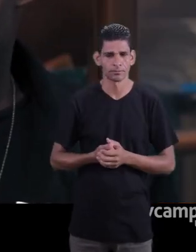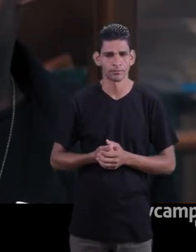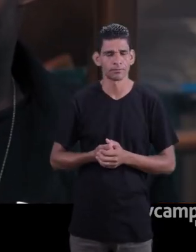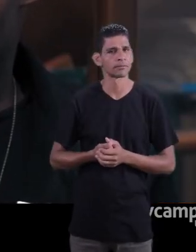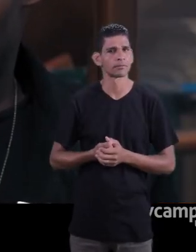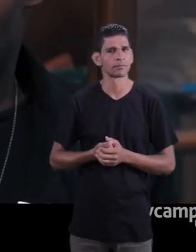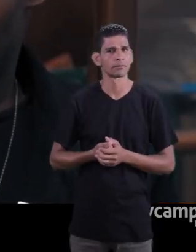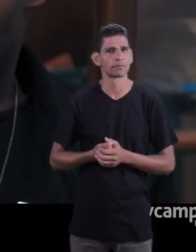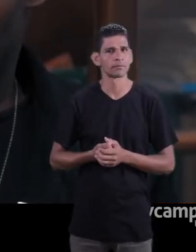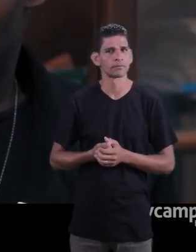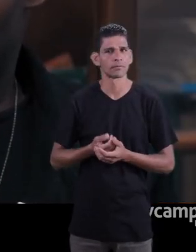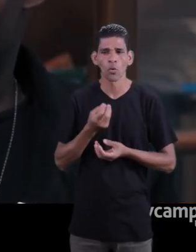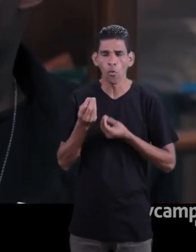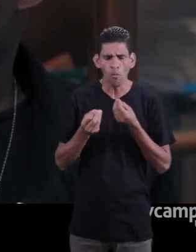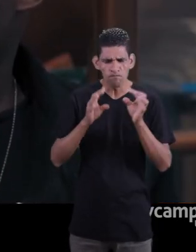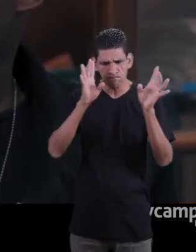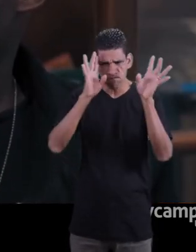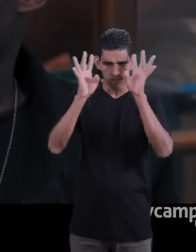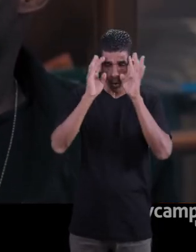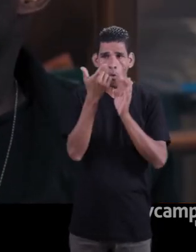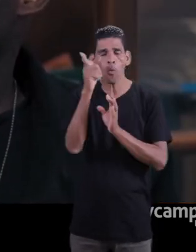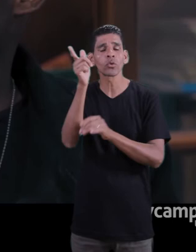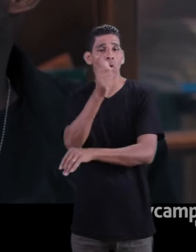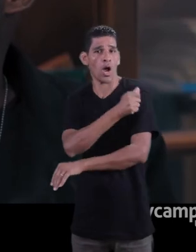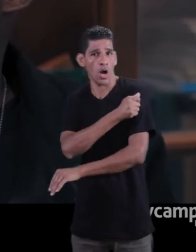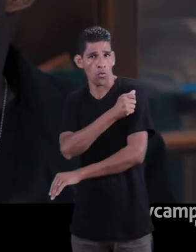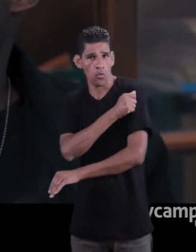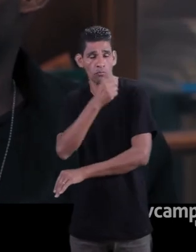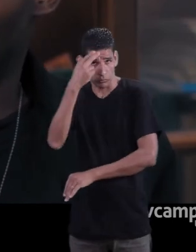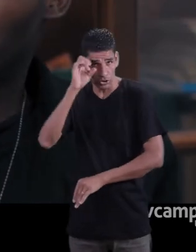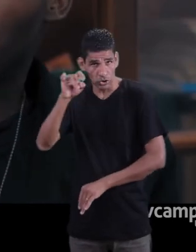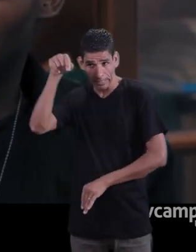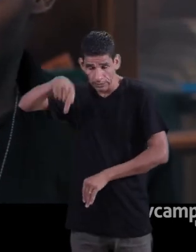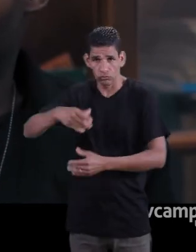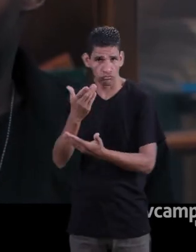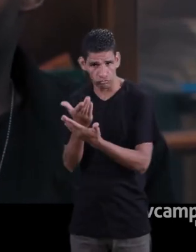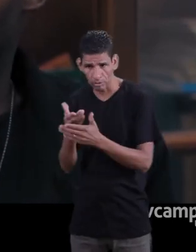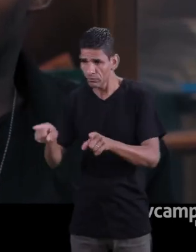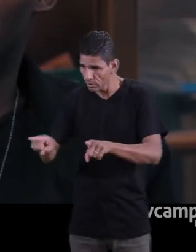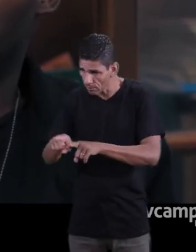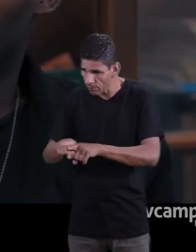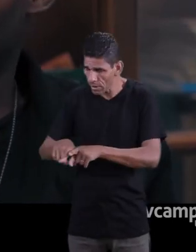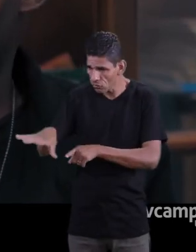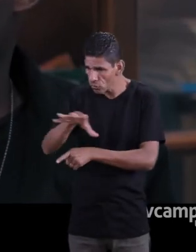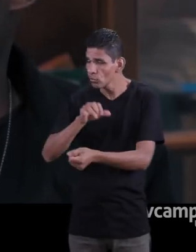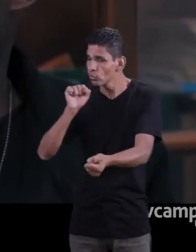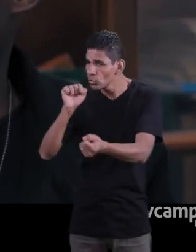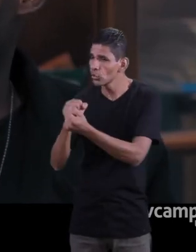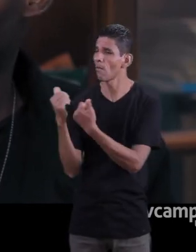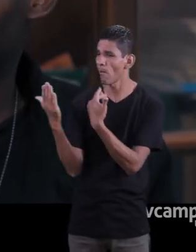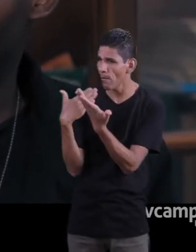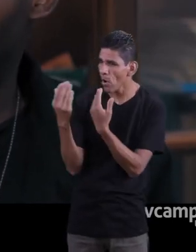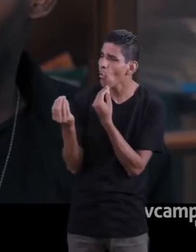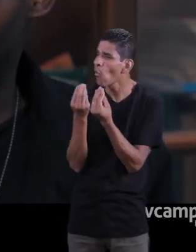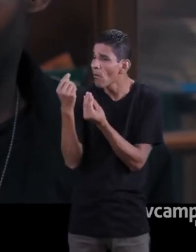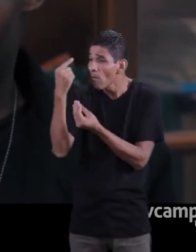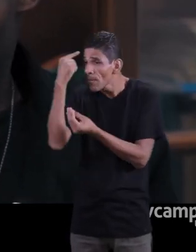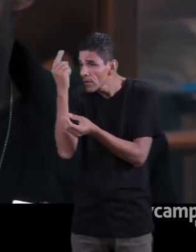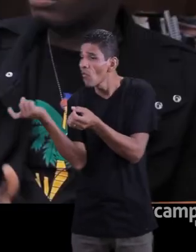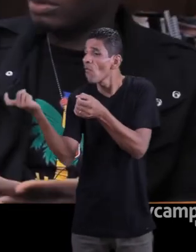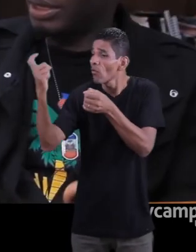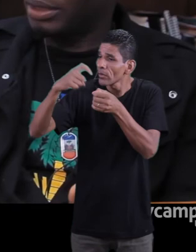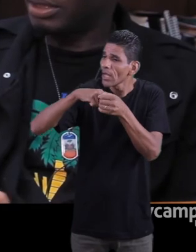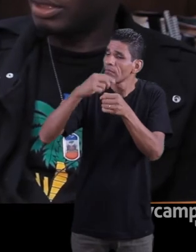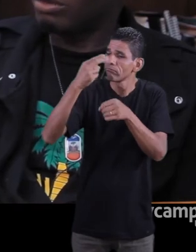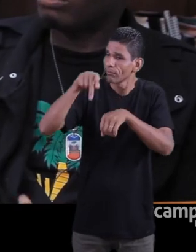pensei de buscar os outros estudantes haitianos que estavam no espaço da universidade.